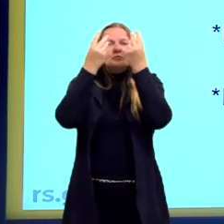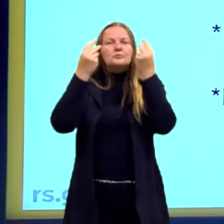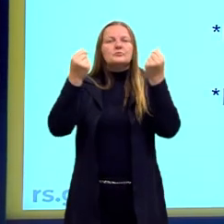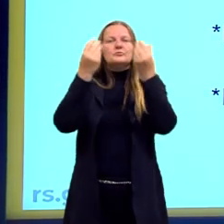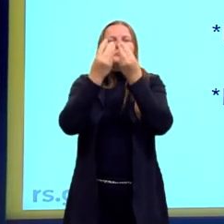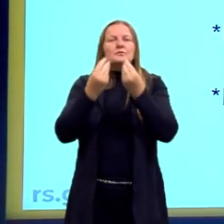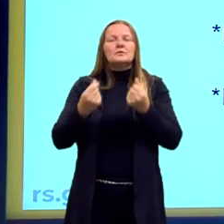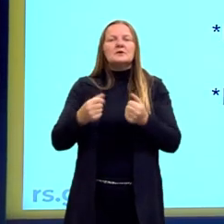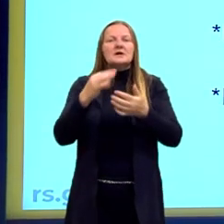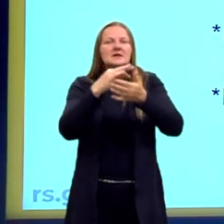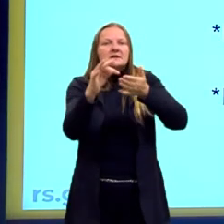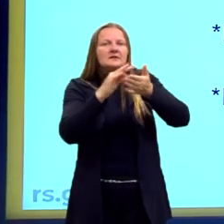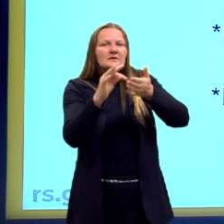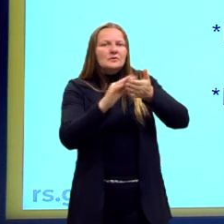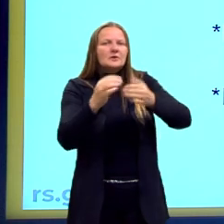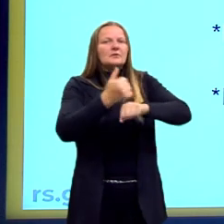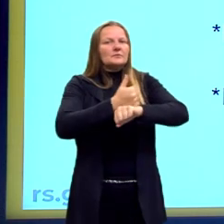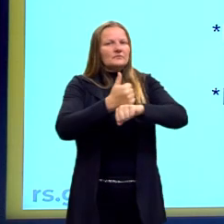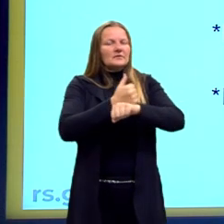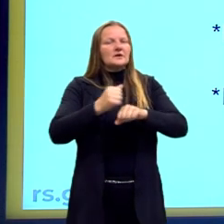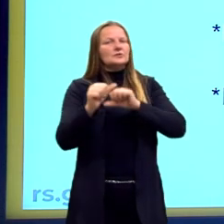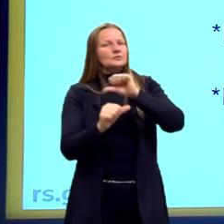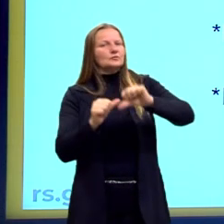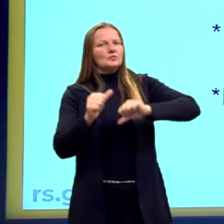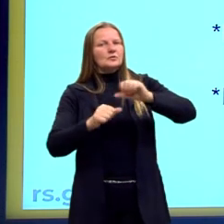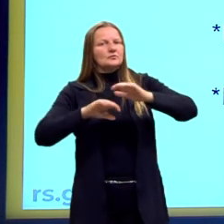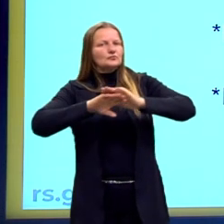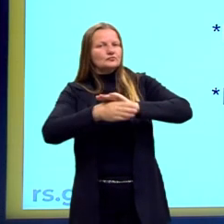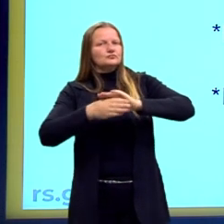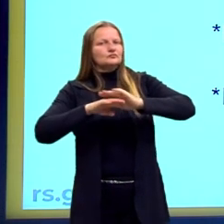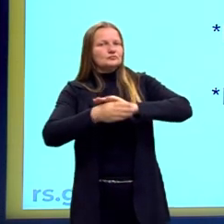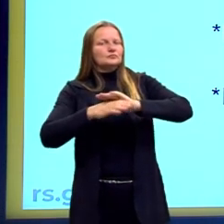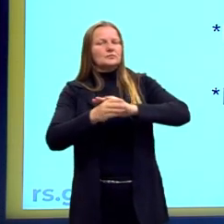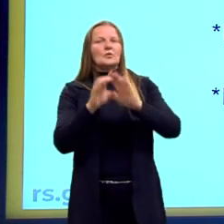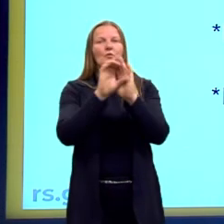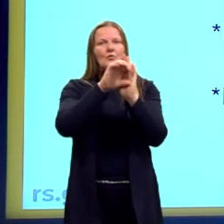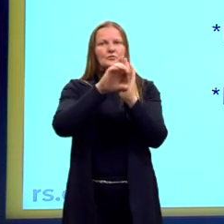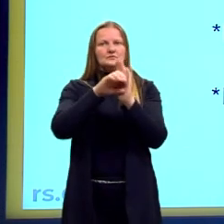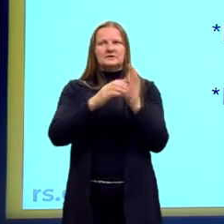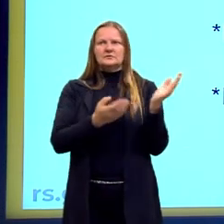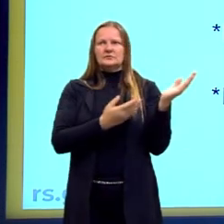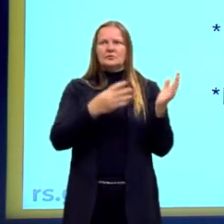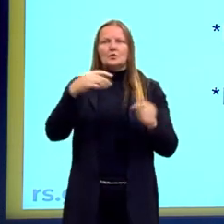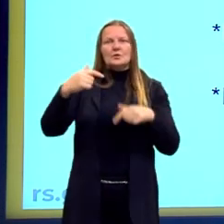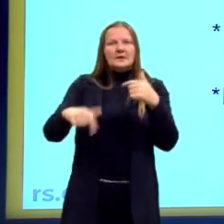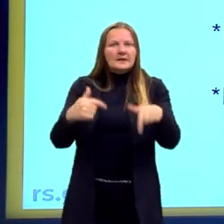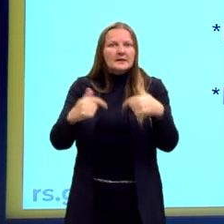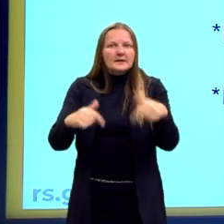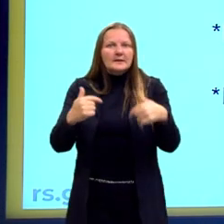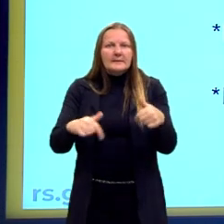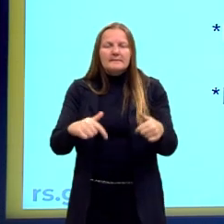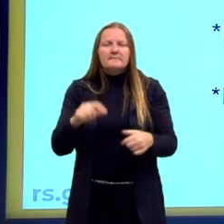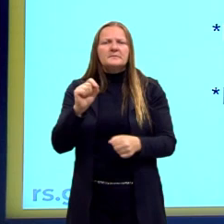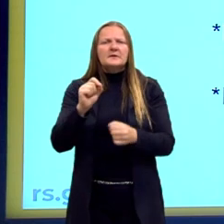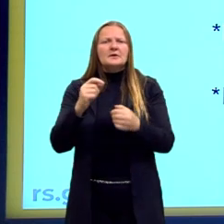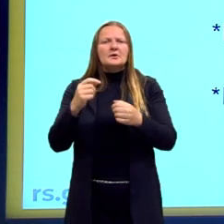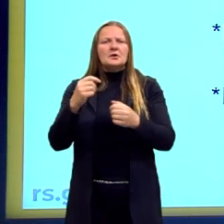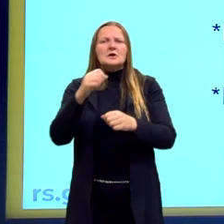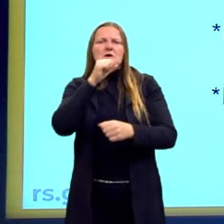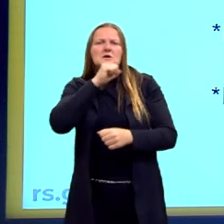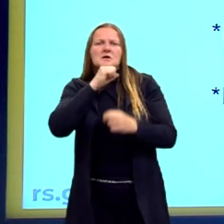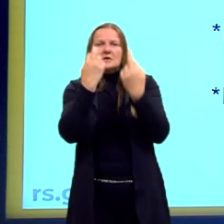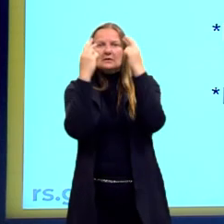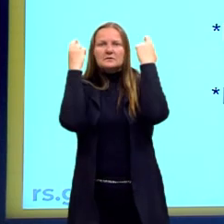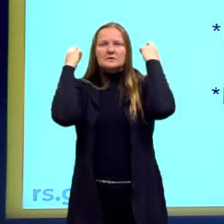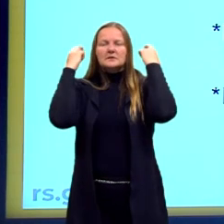série de teorias e teóricos para mudar essa concepção do trabalho. Porque, olha só, o trabalho, principalmente na Grécia Antiga e no